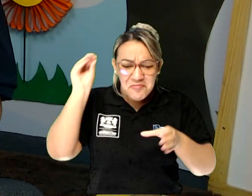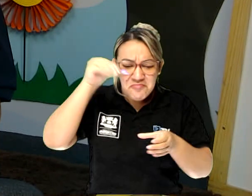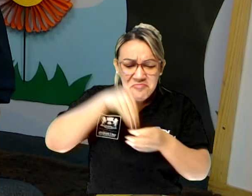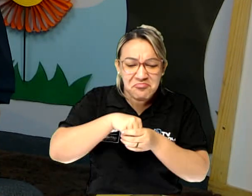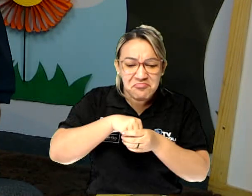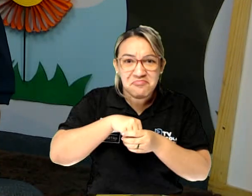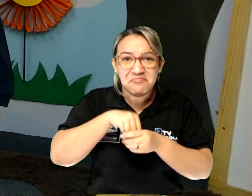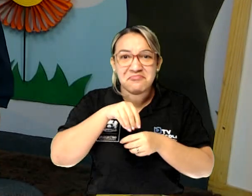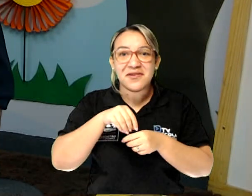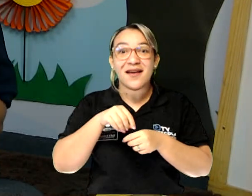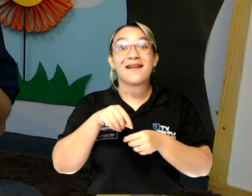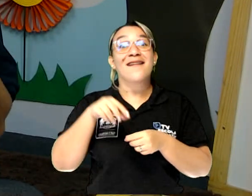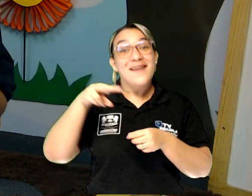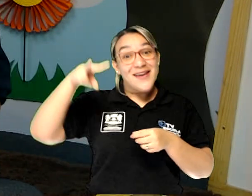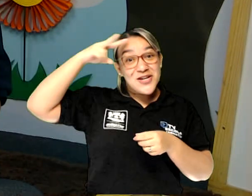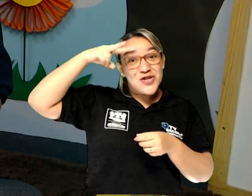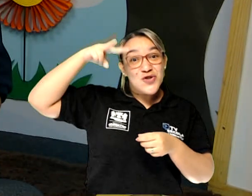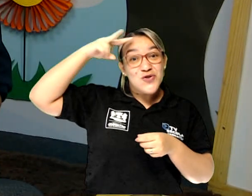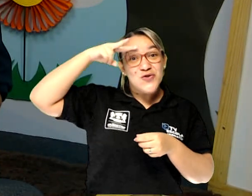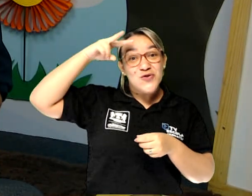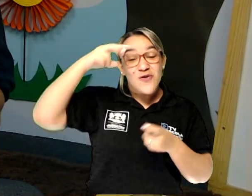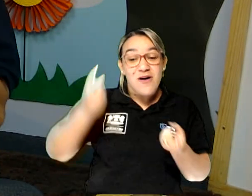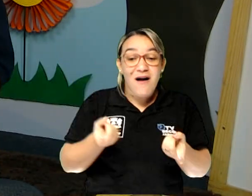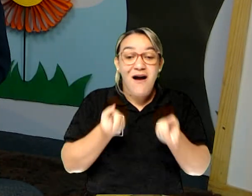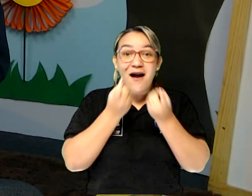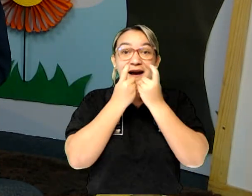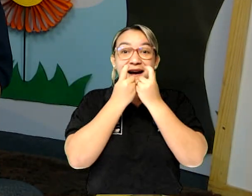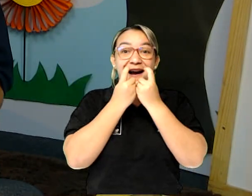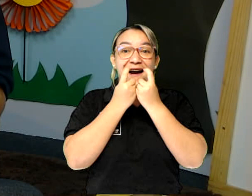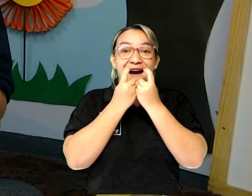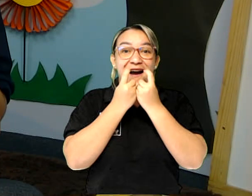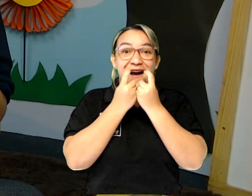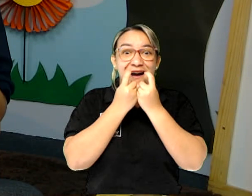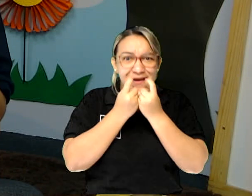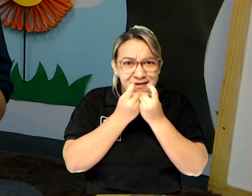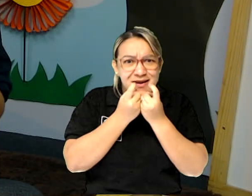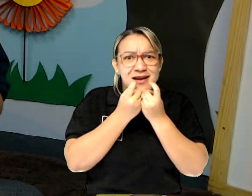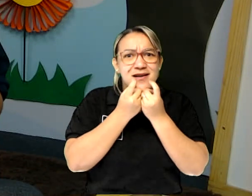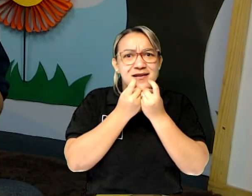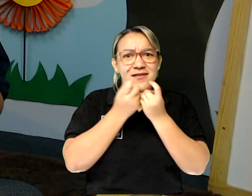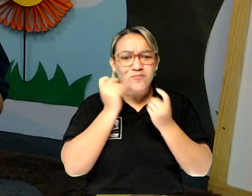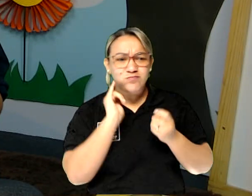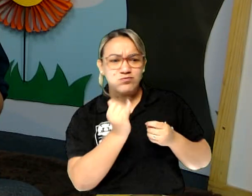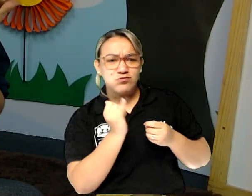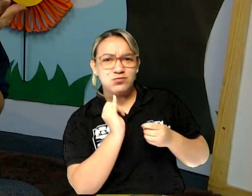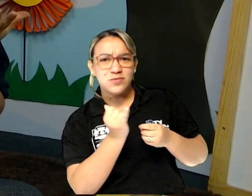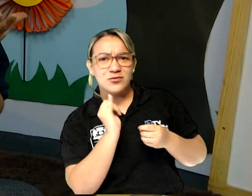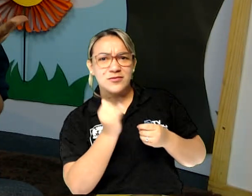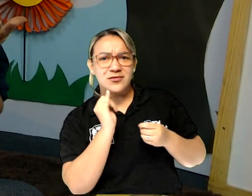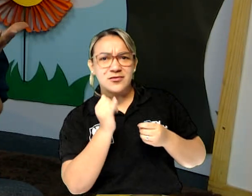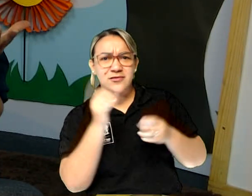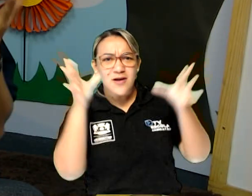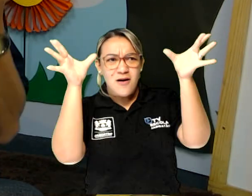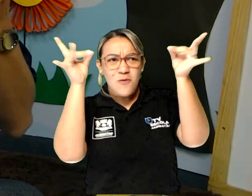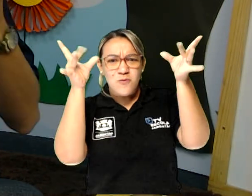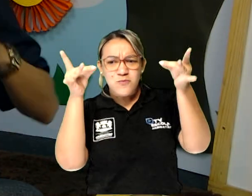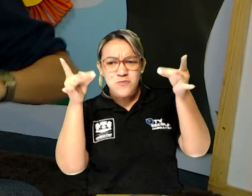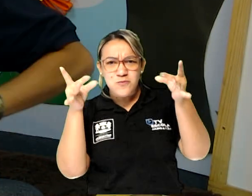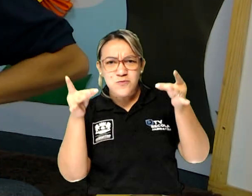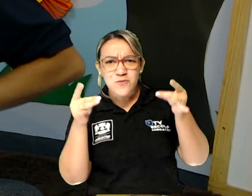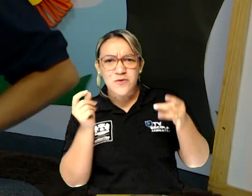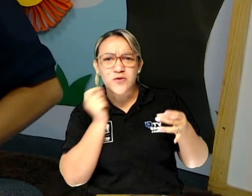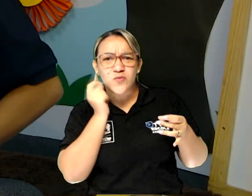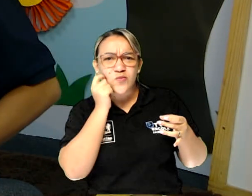É a história do grúfalo. Contada a partir das características que o